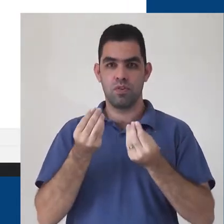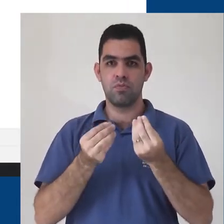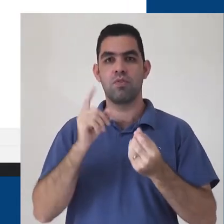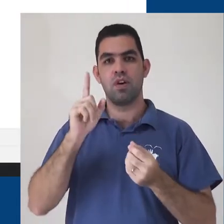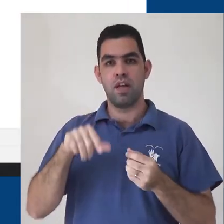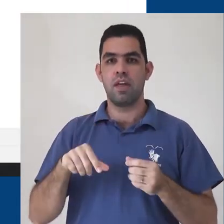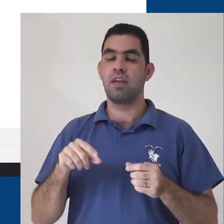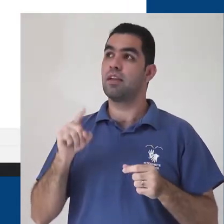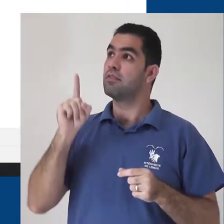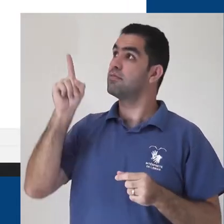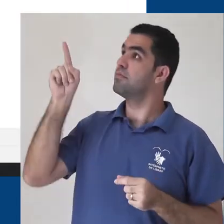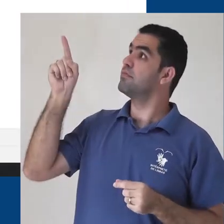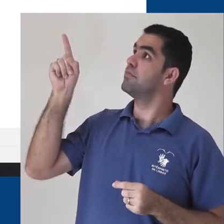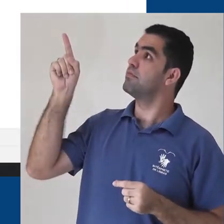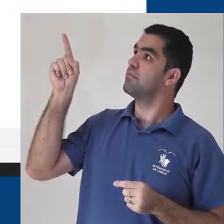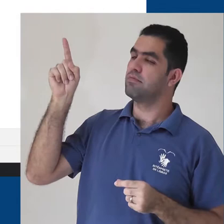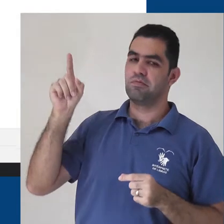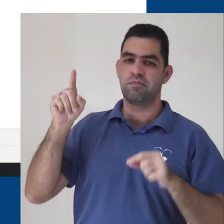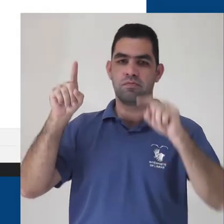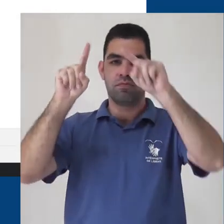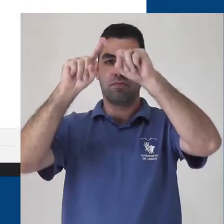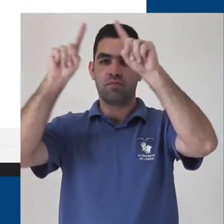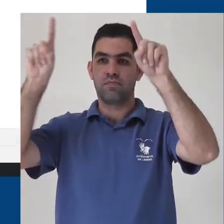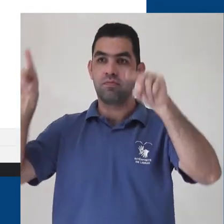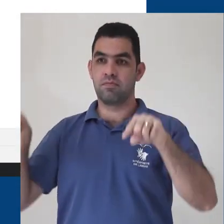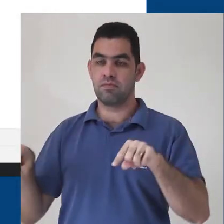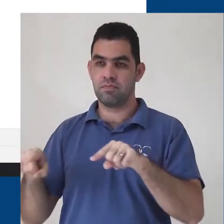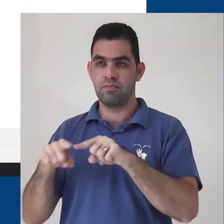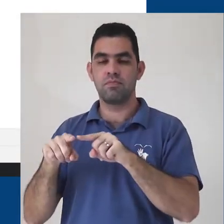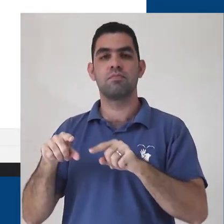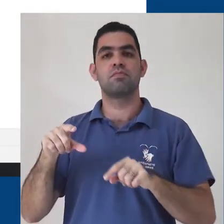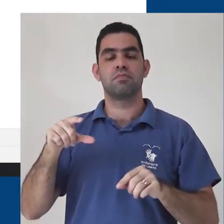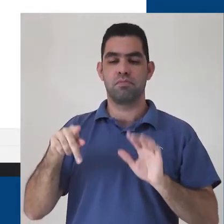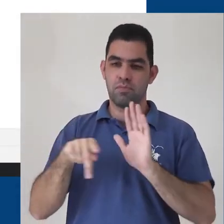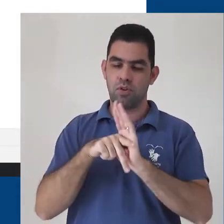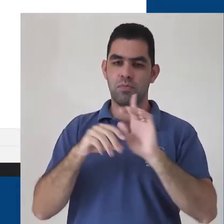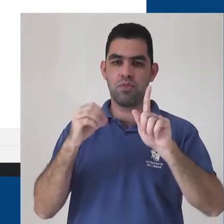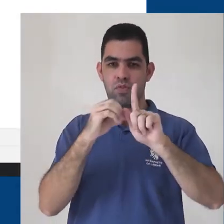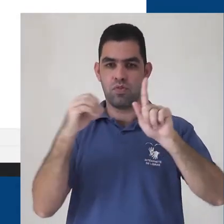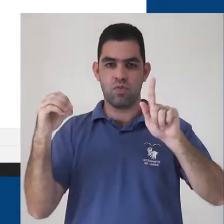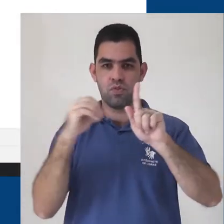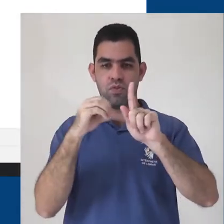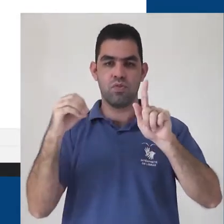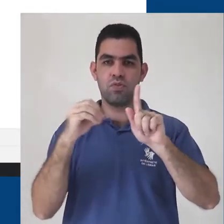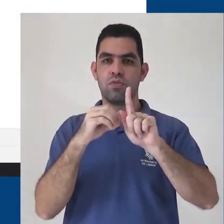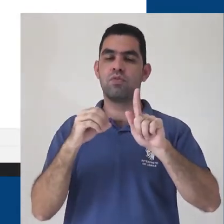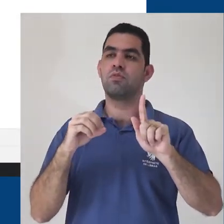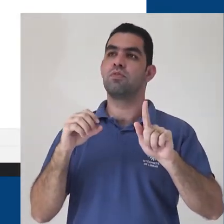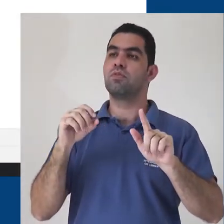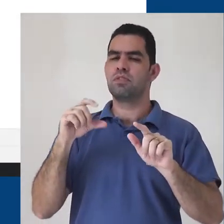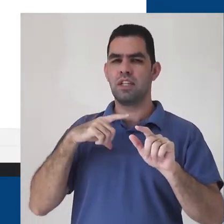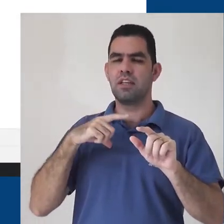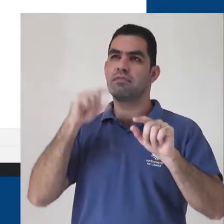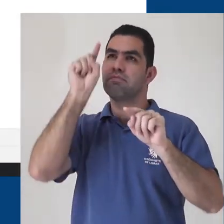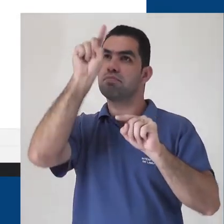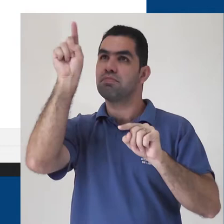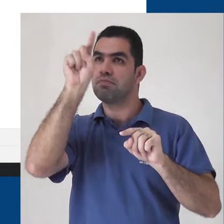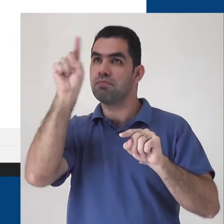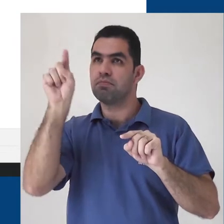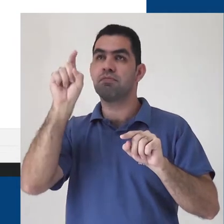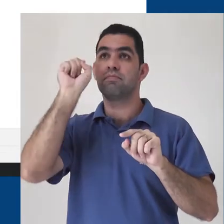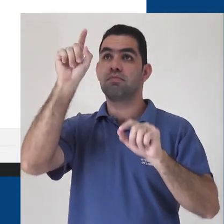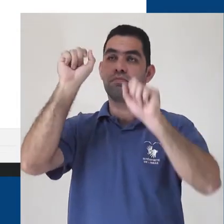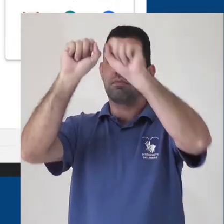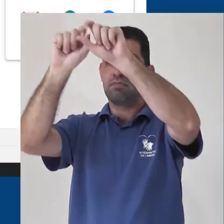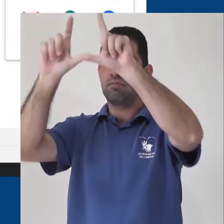pelo menu de aplicativos. Toda plataforma Google tem um menu no canto superior da tela. É um quadradinho formado por pequenos pontos